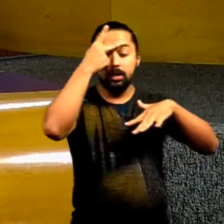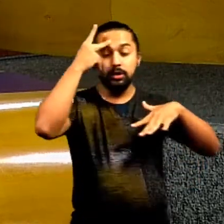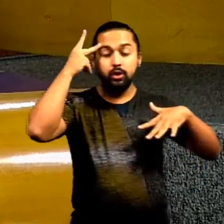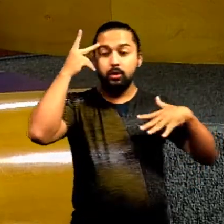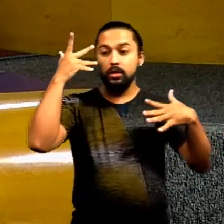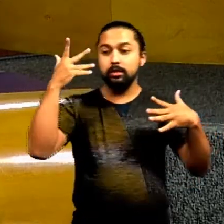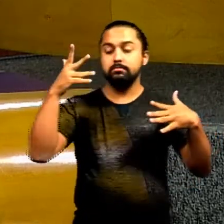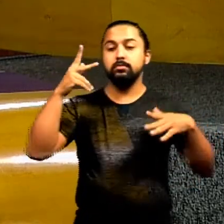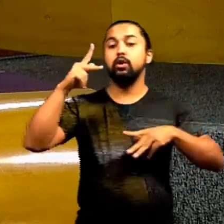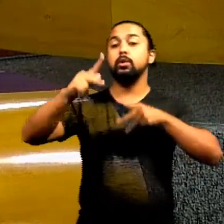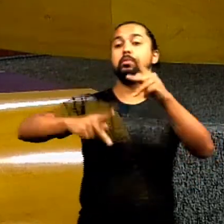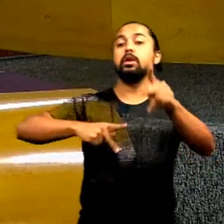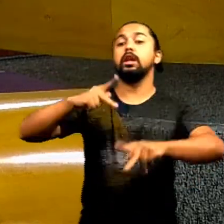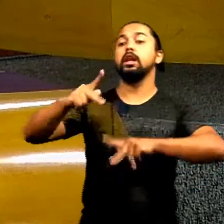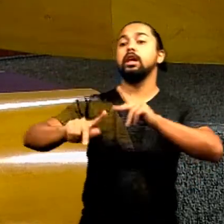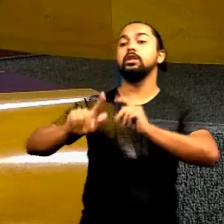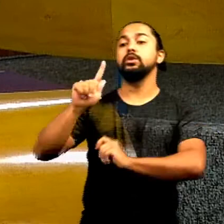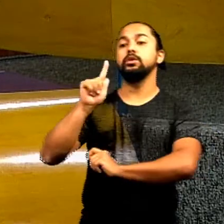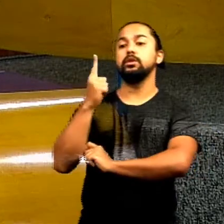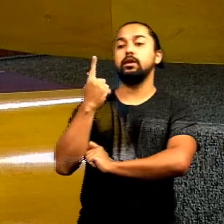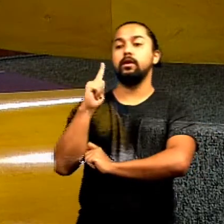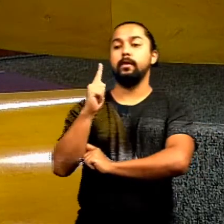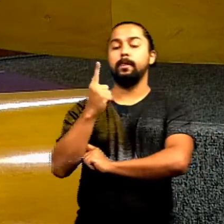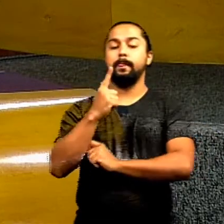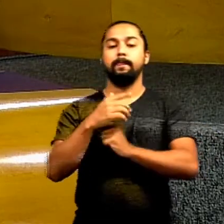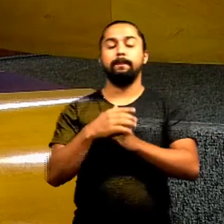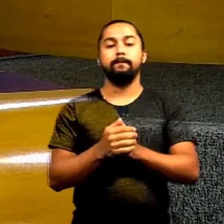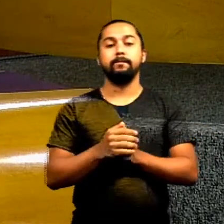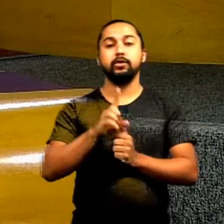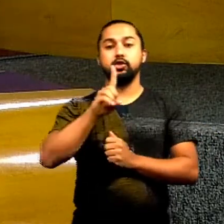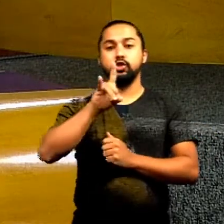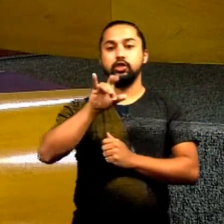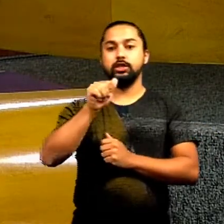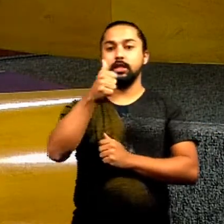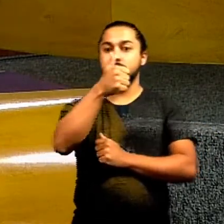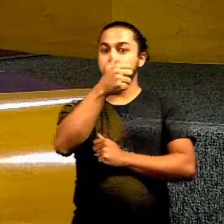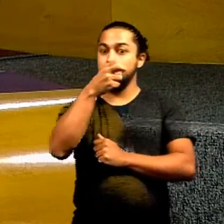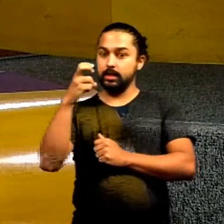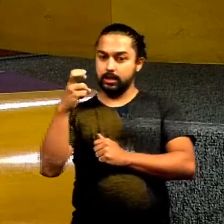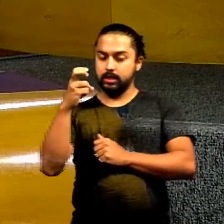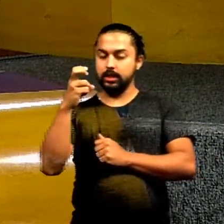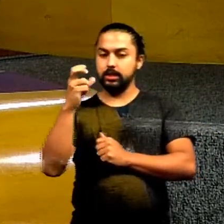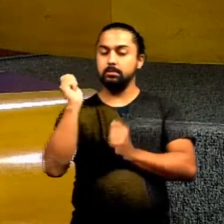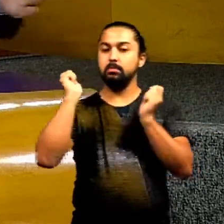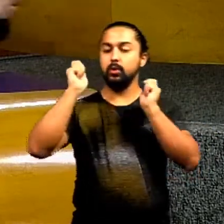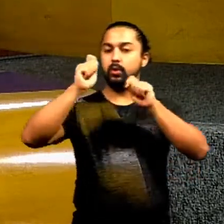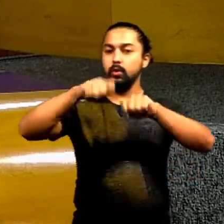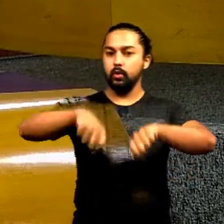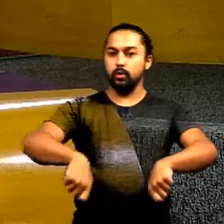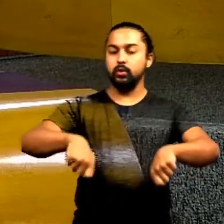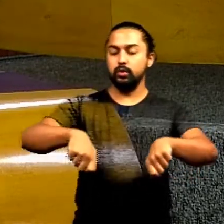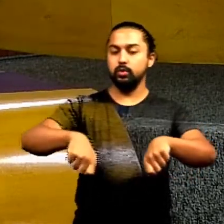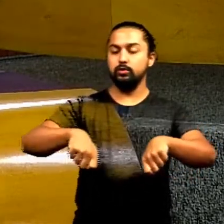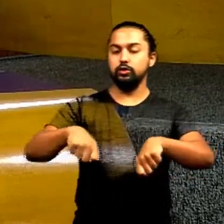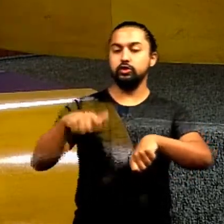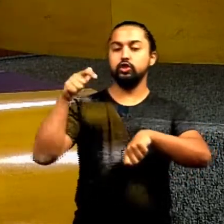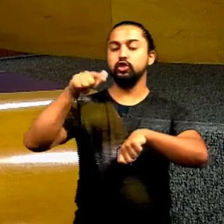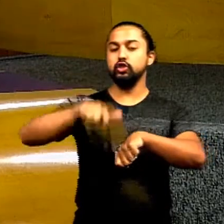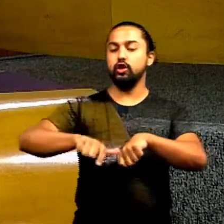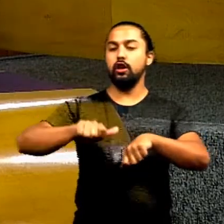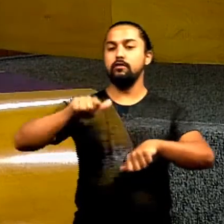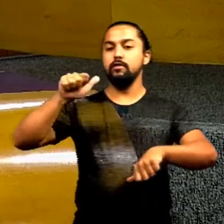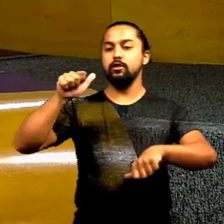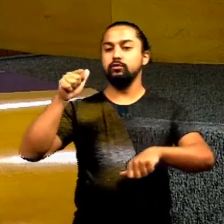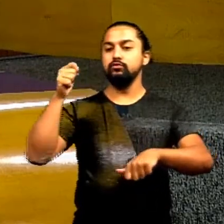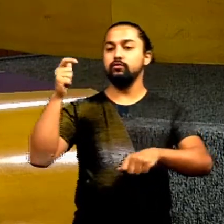população de Goiânia. Dia 15, poderemos renovar a